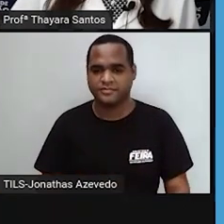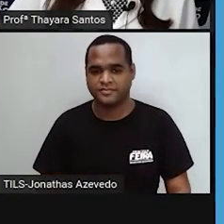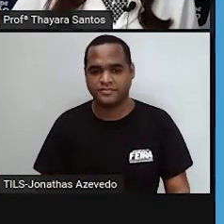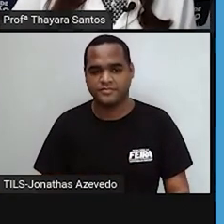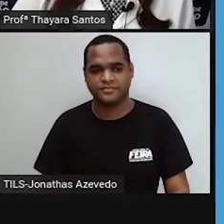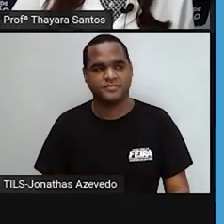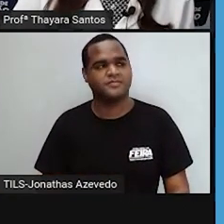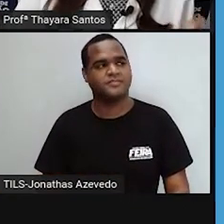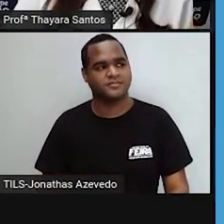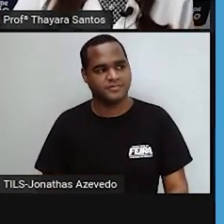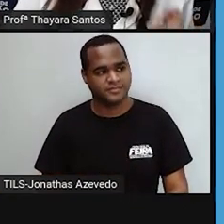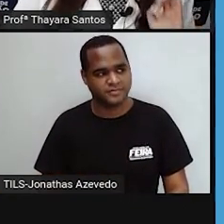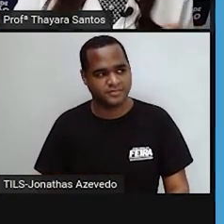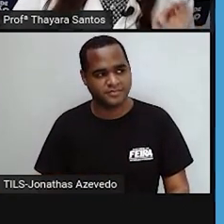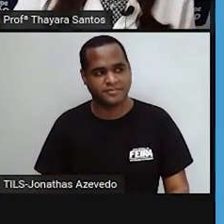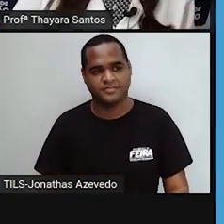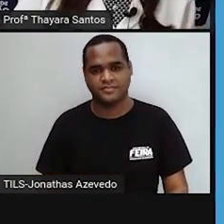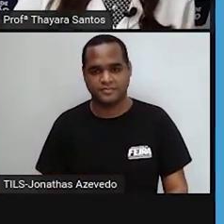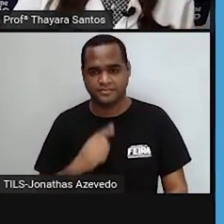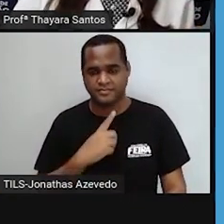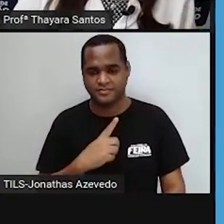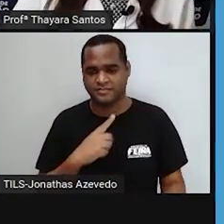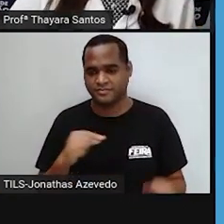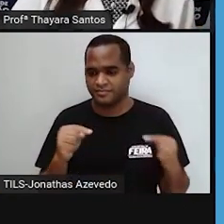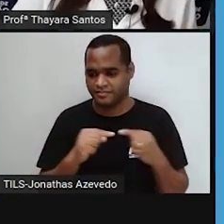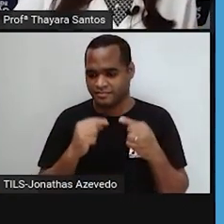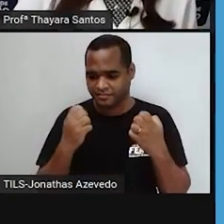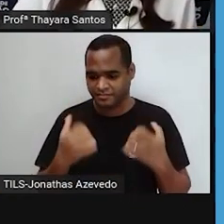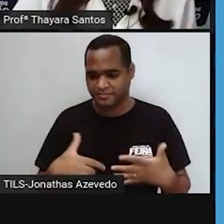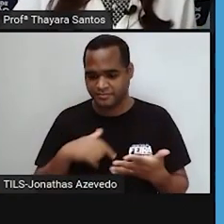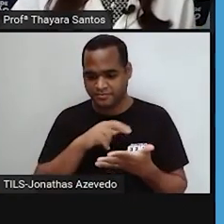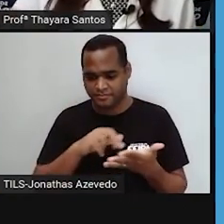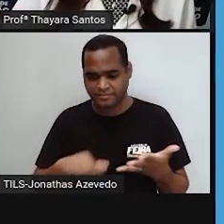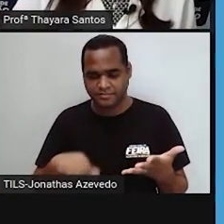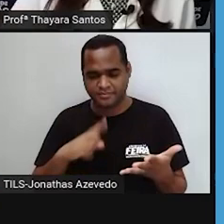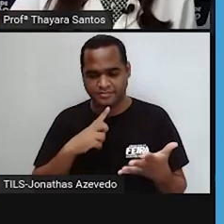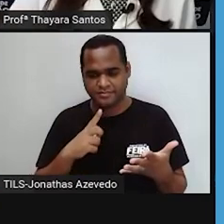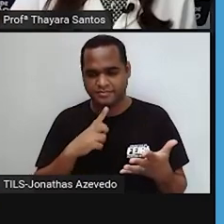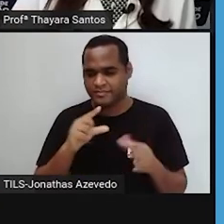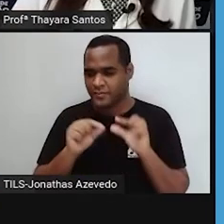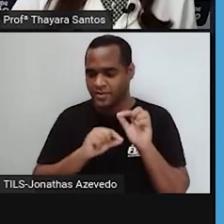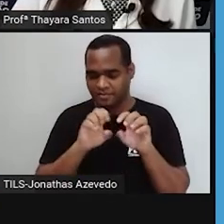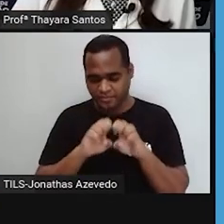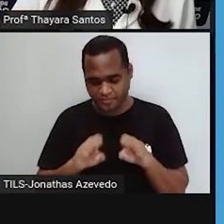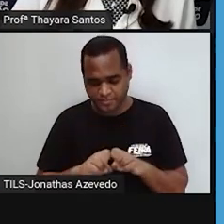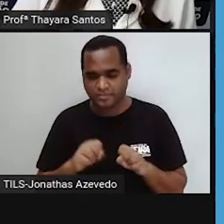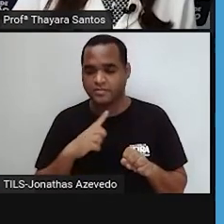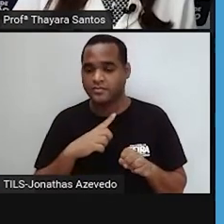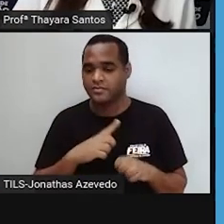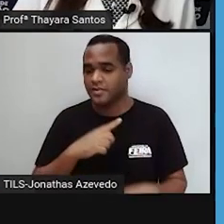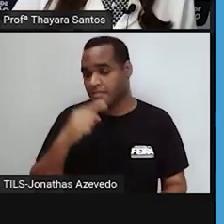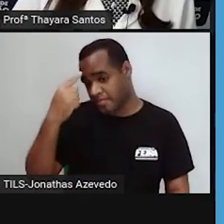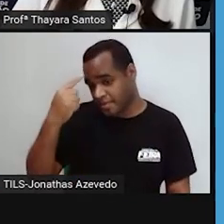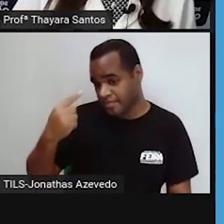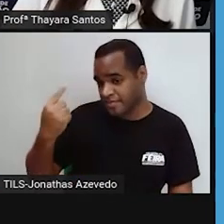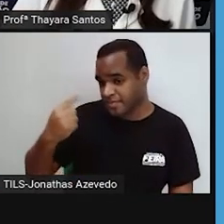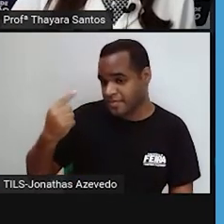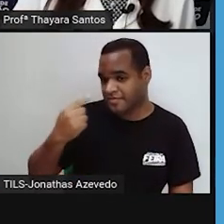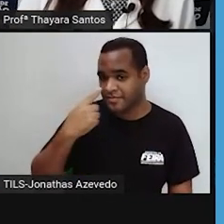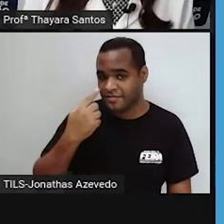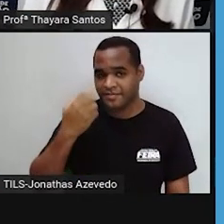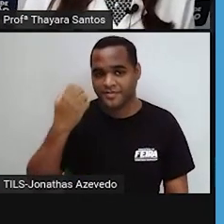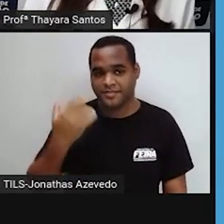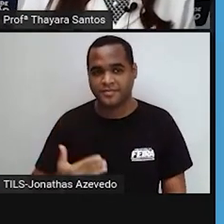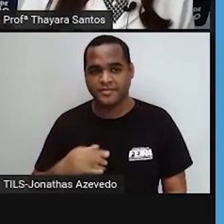Vamos agora conhecer a função de cada uma dessas estruturas. Então, a primeira que eu trouxe para vocês aqui